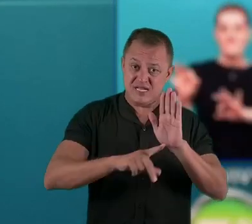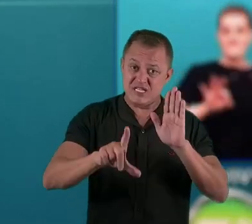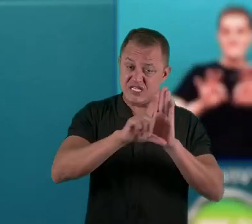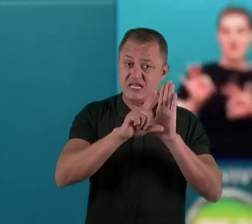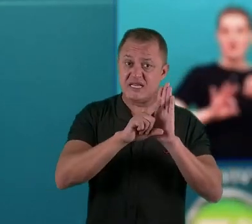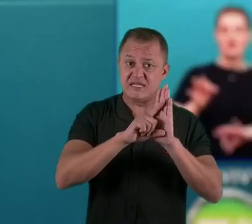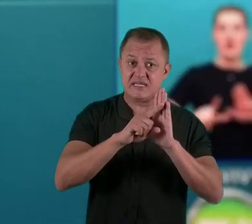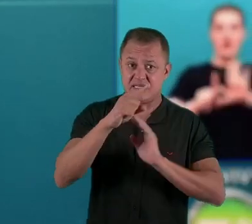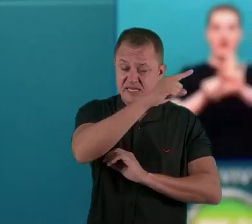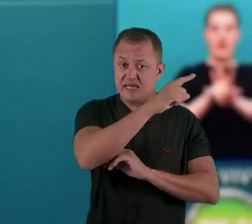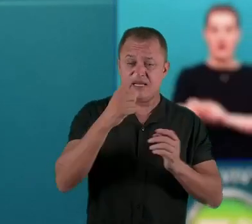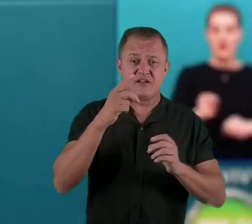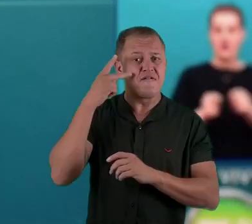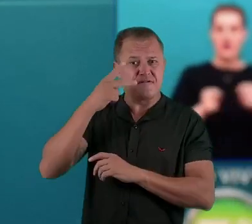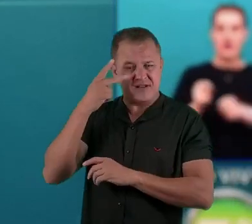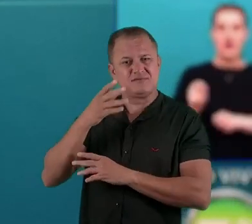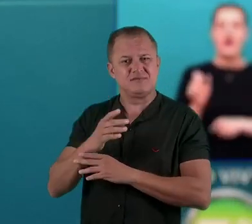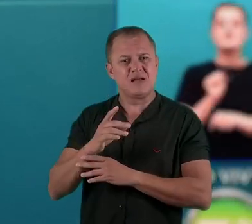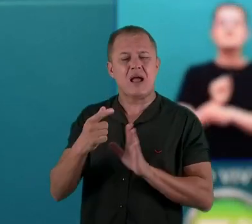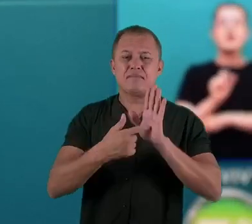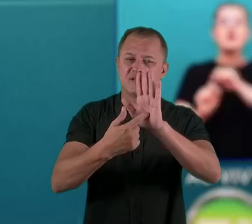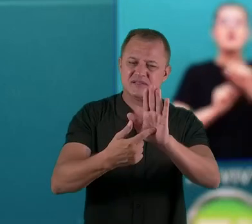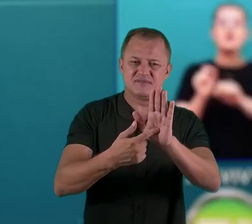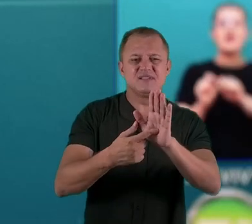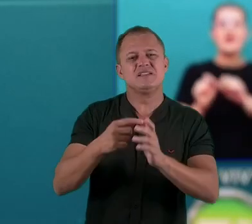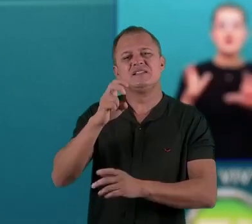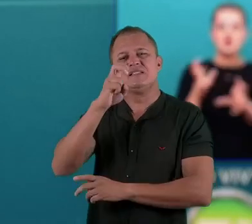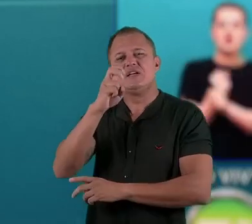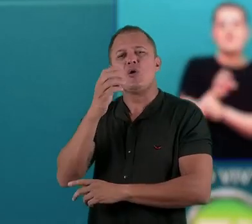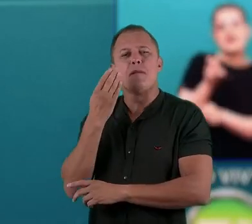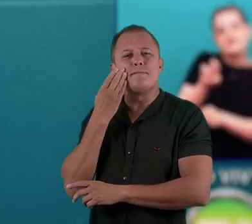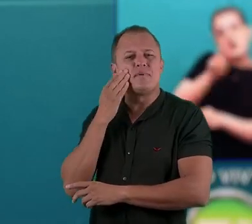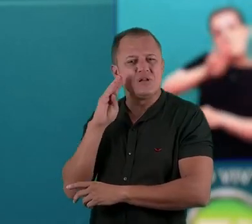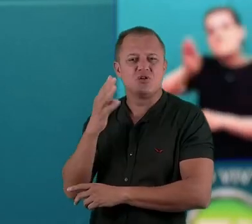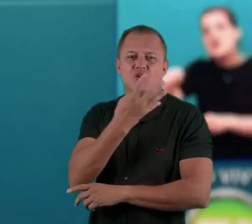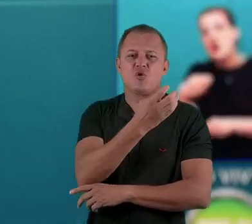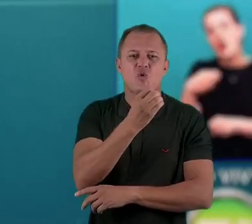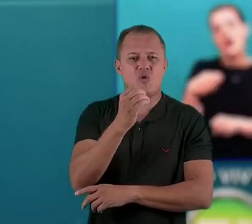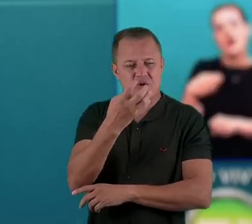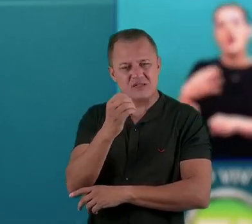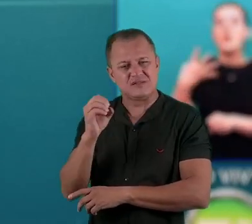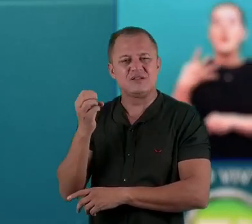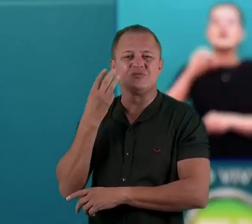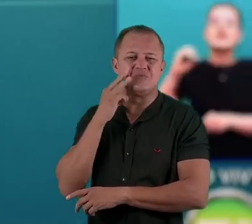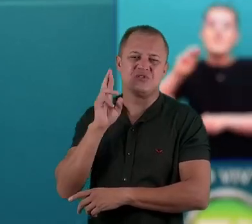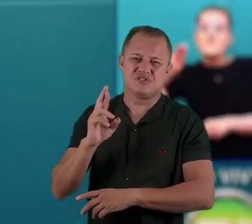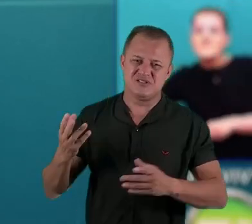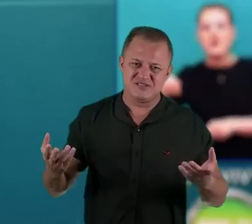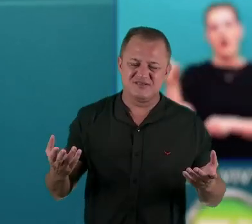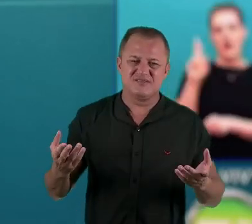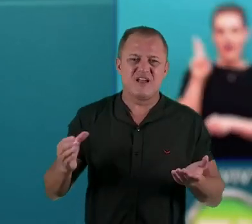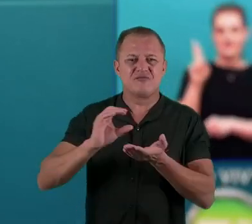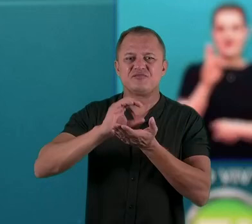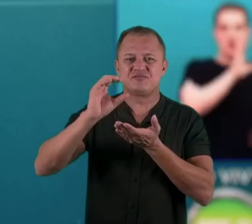orçamentária que está na Câmara prevê uma receita e despesa de cinco bilhões e quatrocentos milhões de reais. E